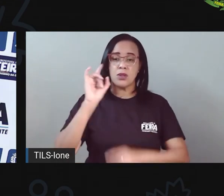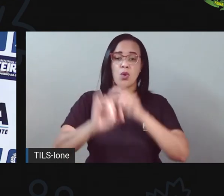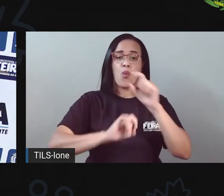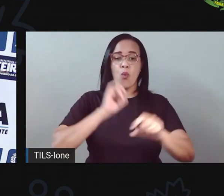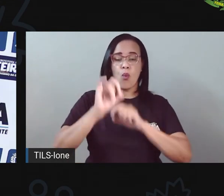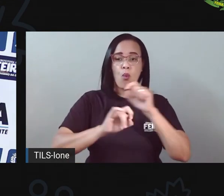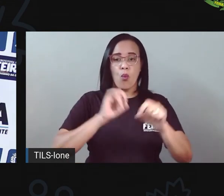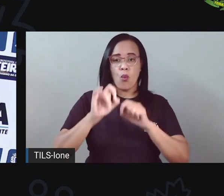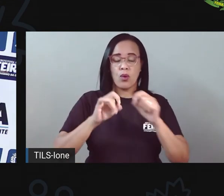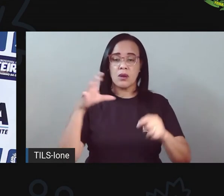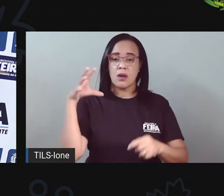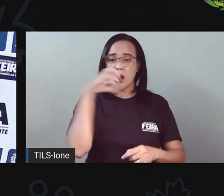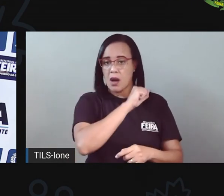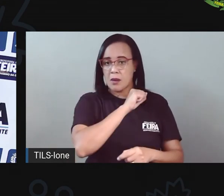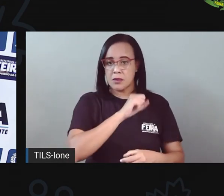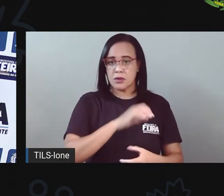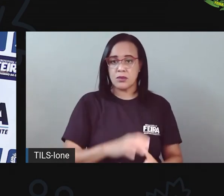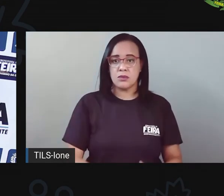lá Vamos Vamos